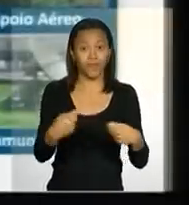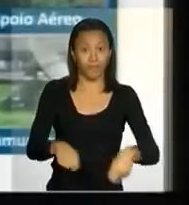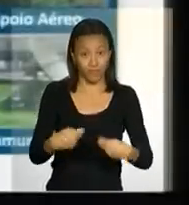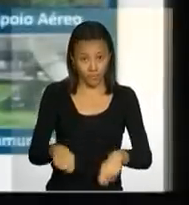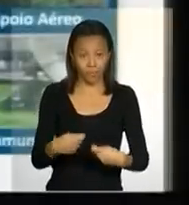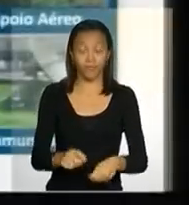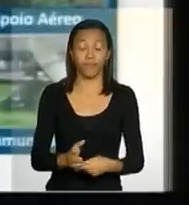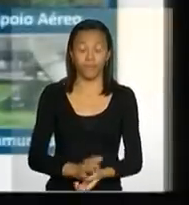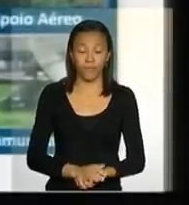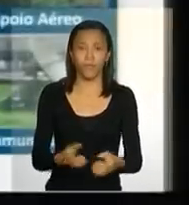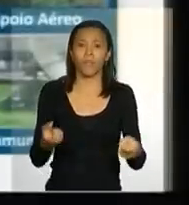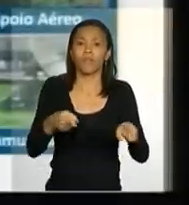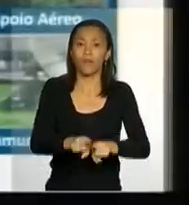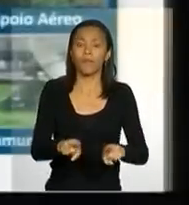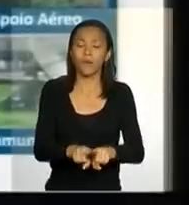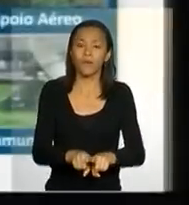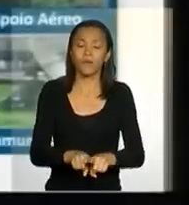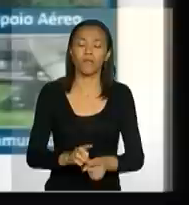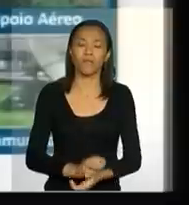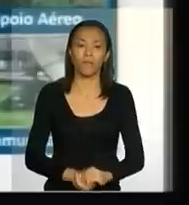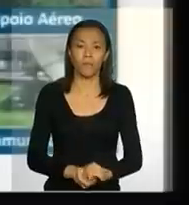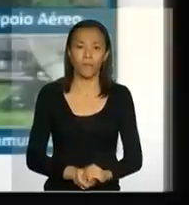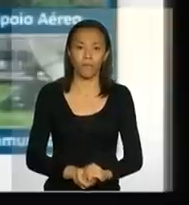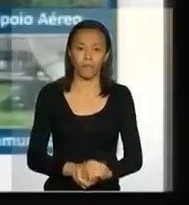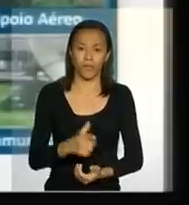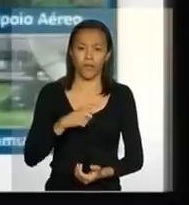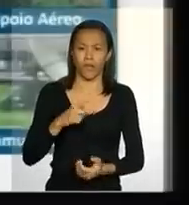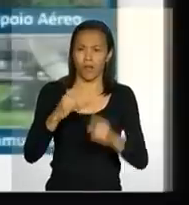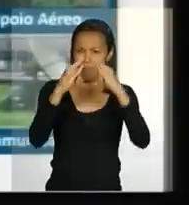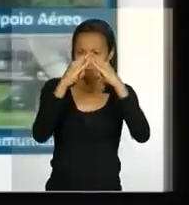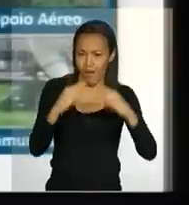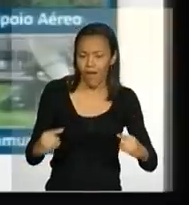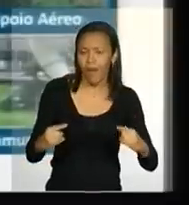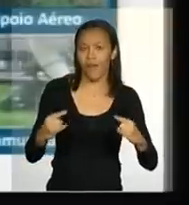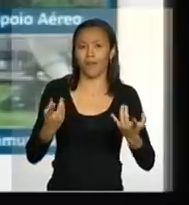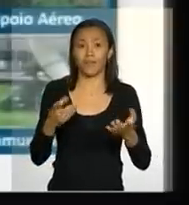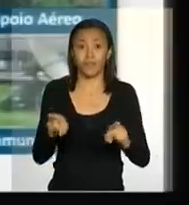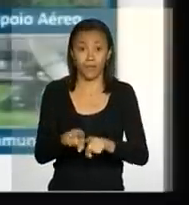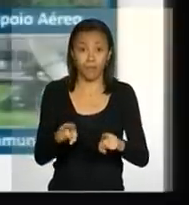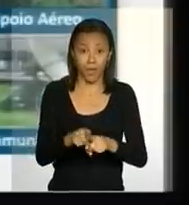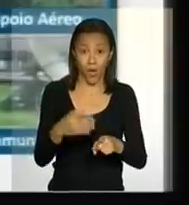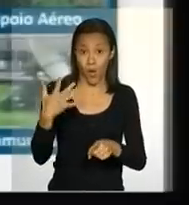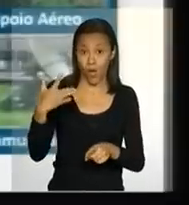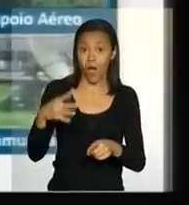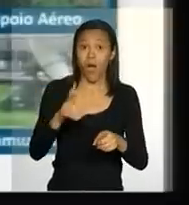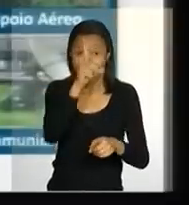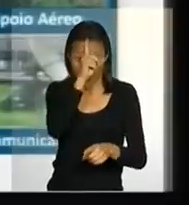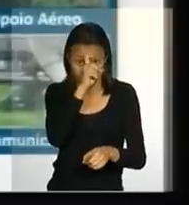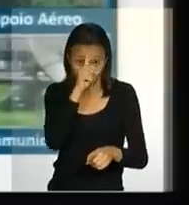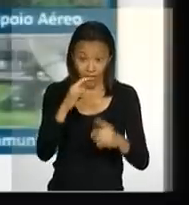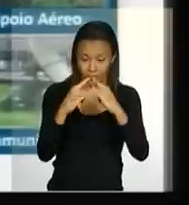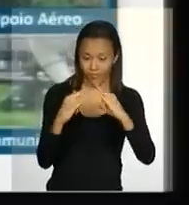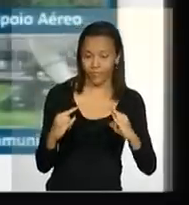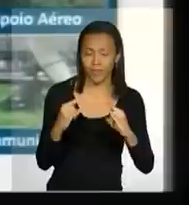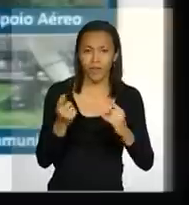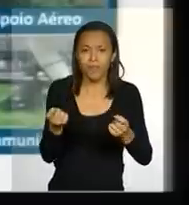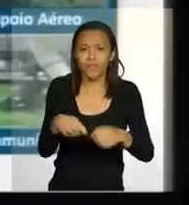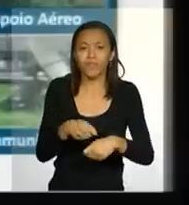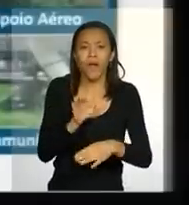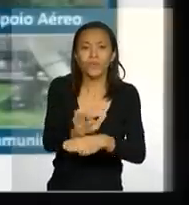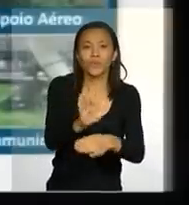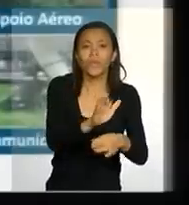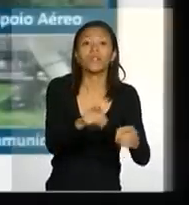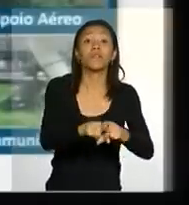necessário. Também para barracas, para hospitais de campanha e também para a área de